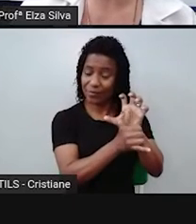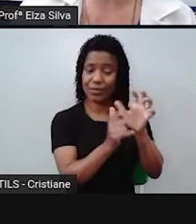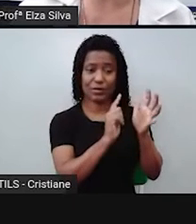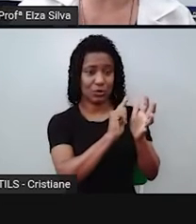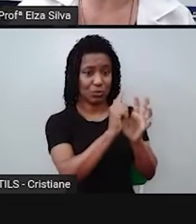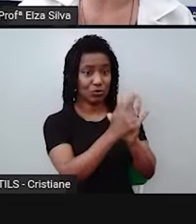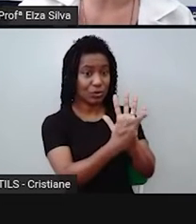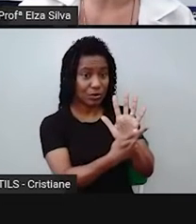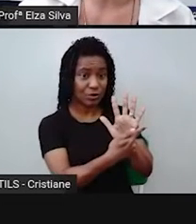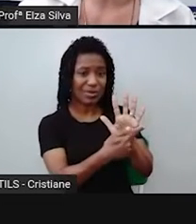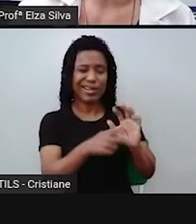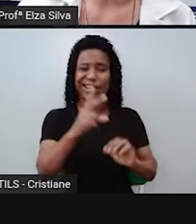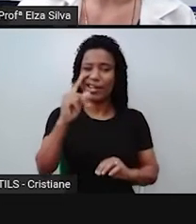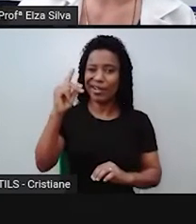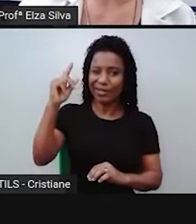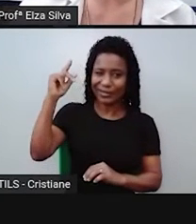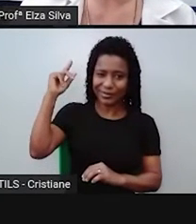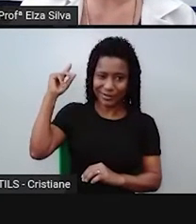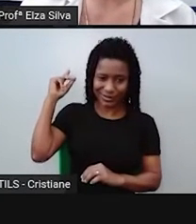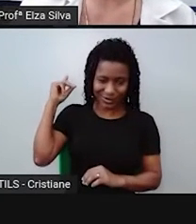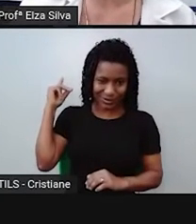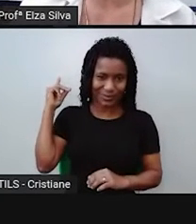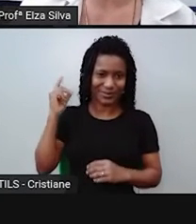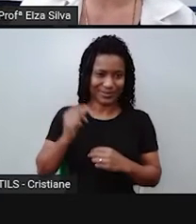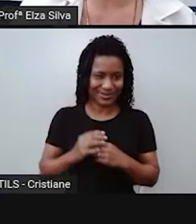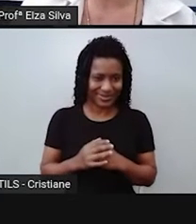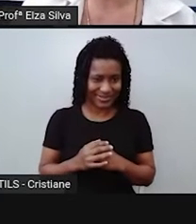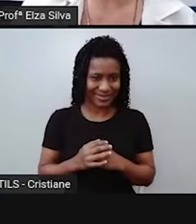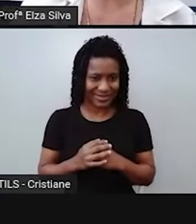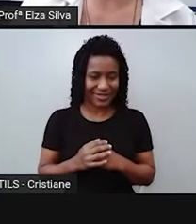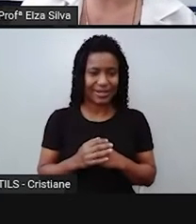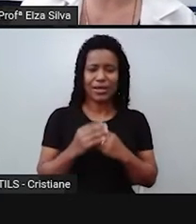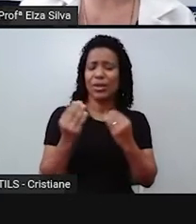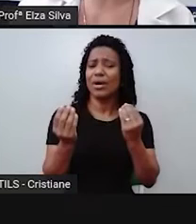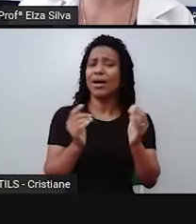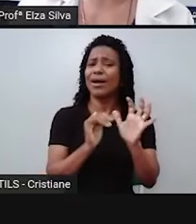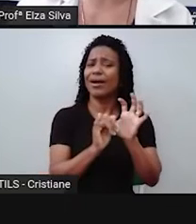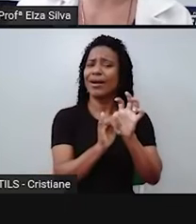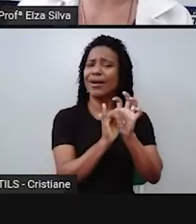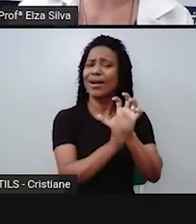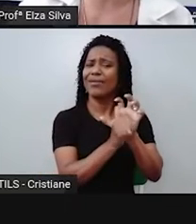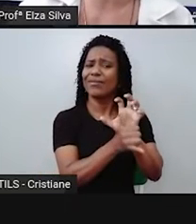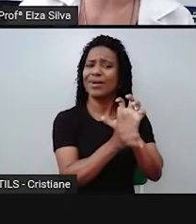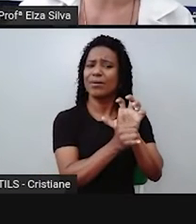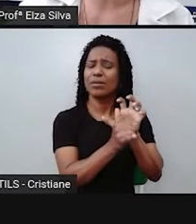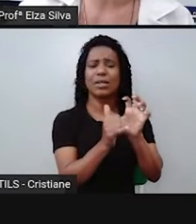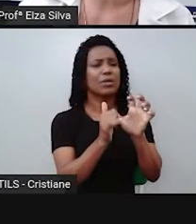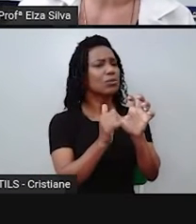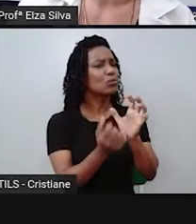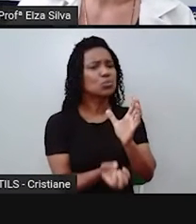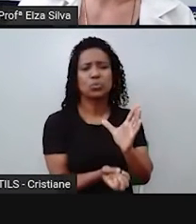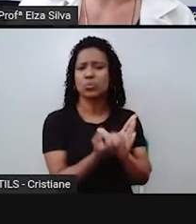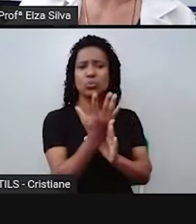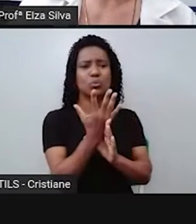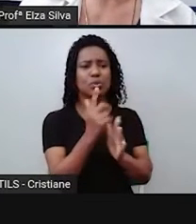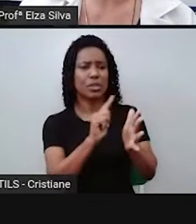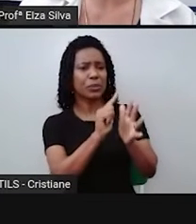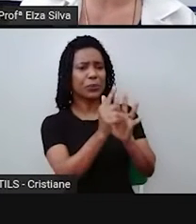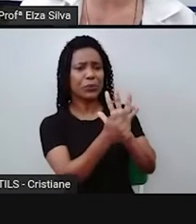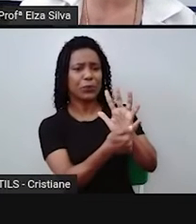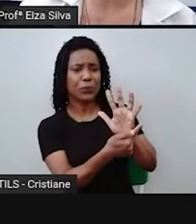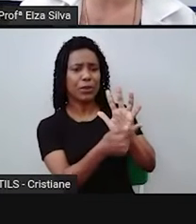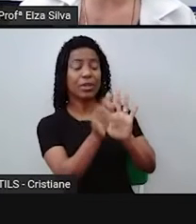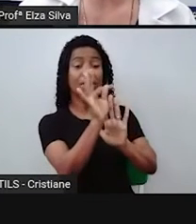muito antigo. Vocês já se perguntaram como é que esse gênero textual surgiu? Quem